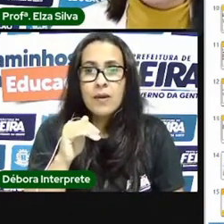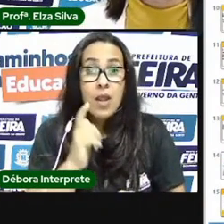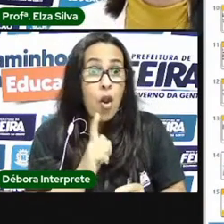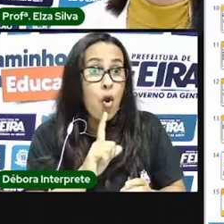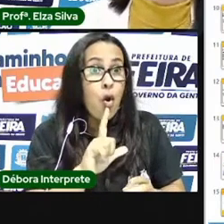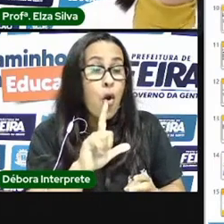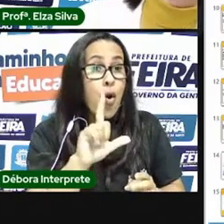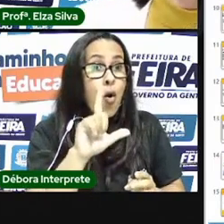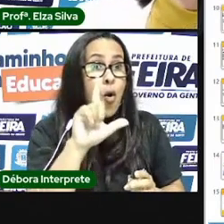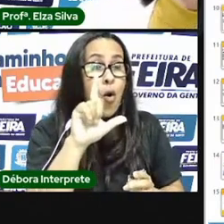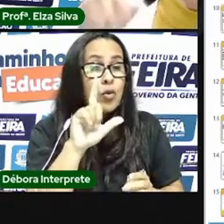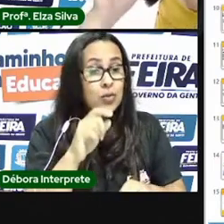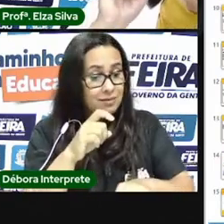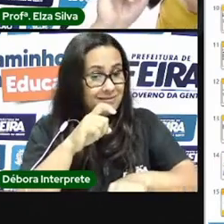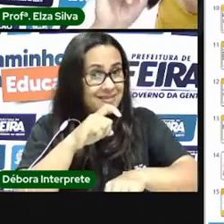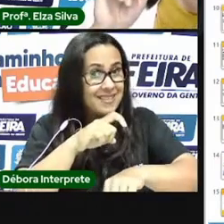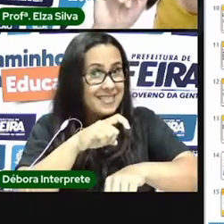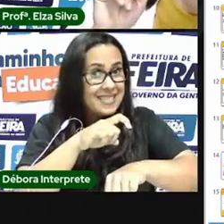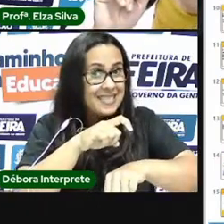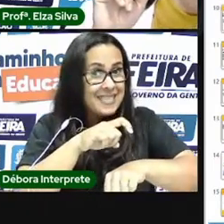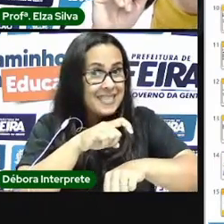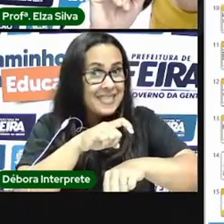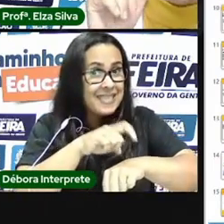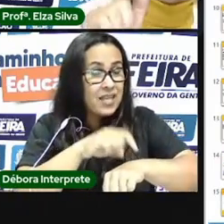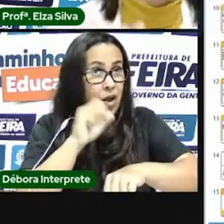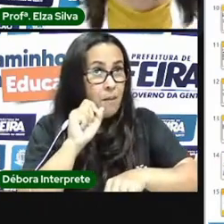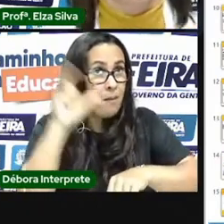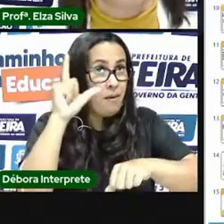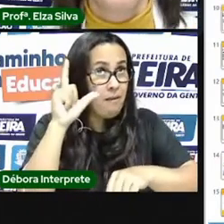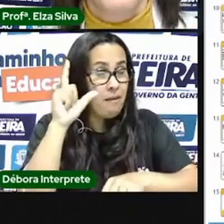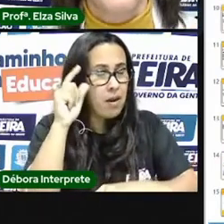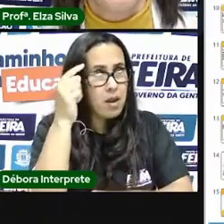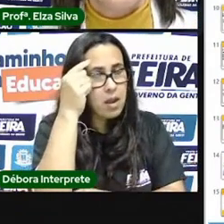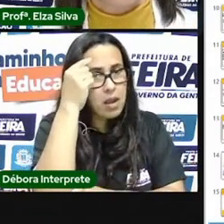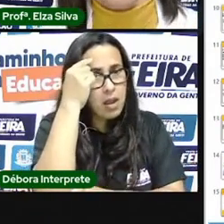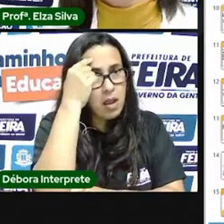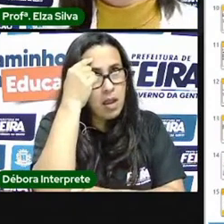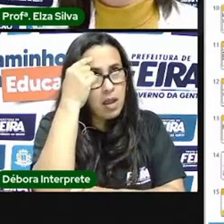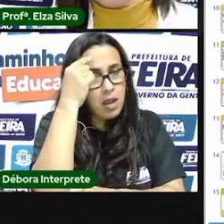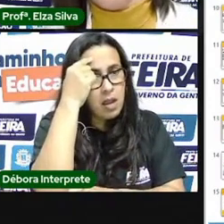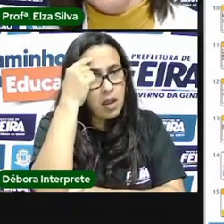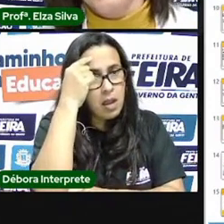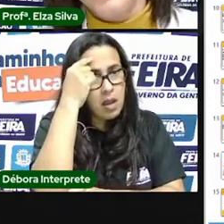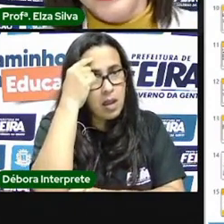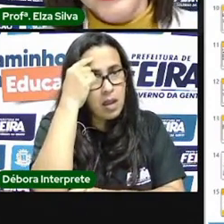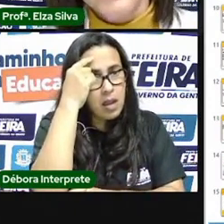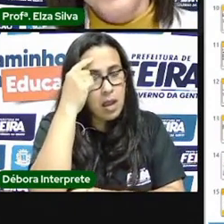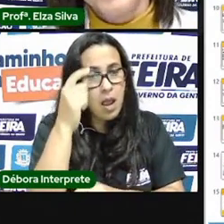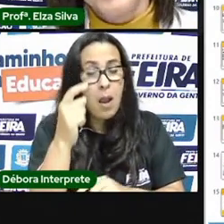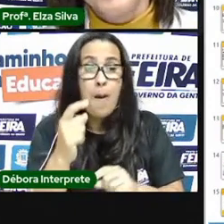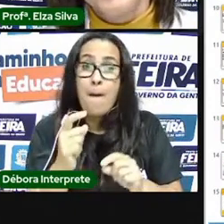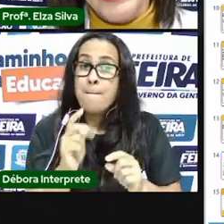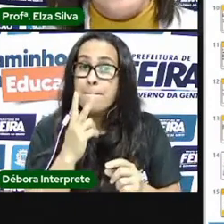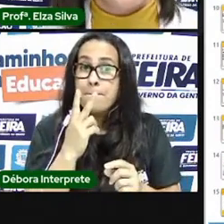personagem para compensar alguma coisa você vai colocar o balãozinho de forma de nuvens